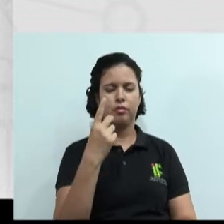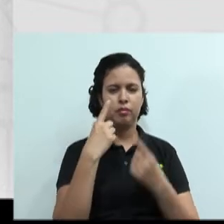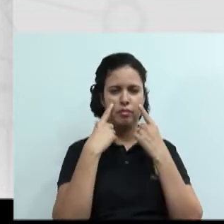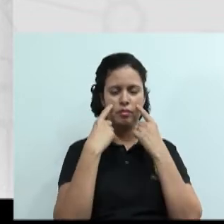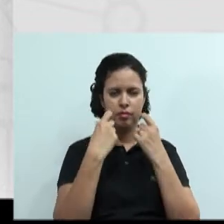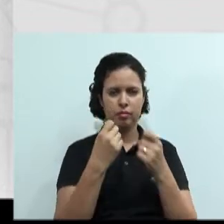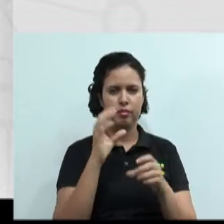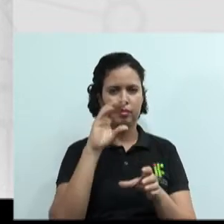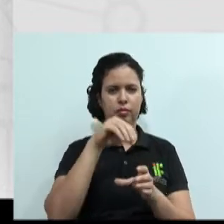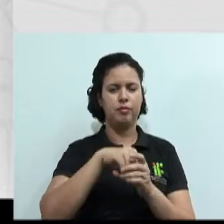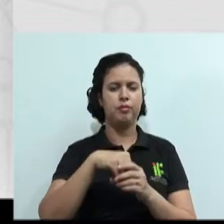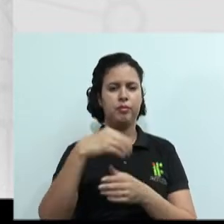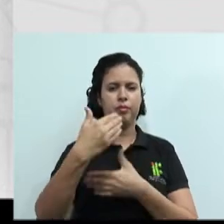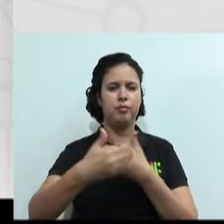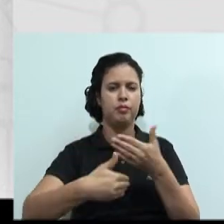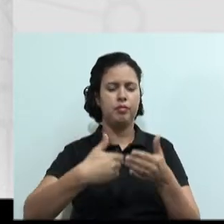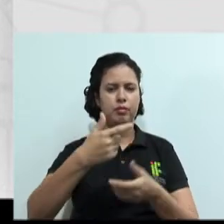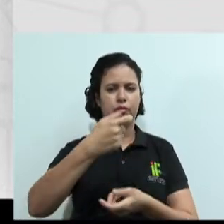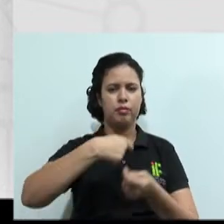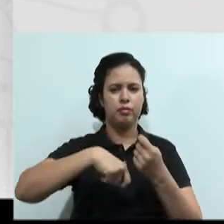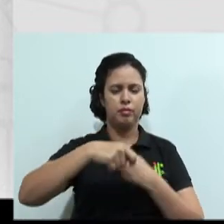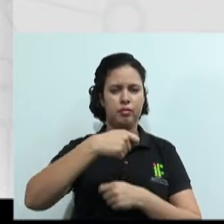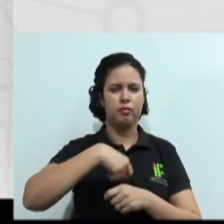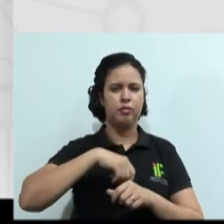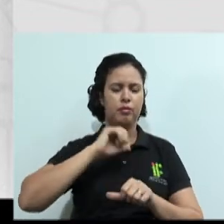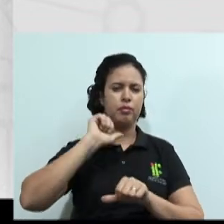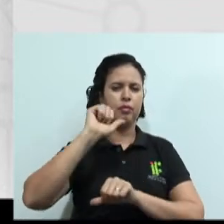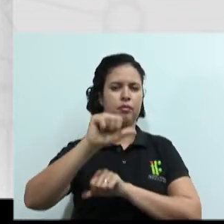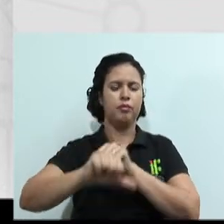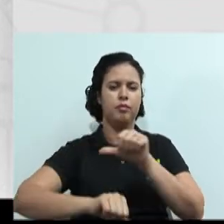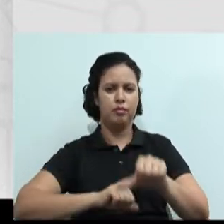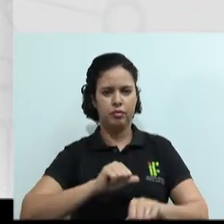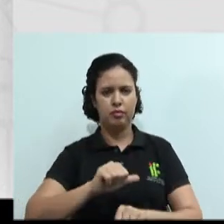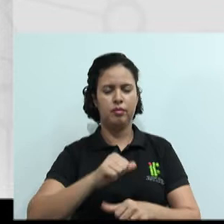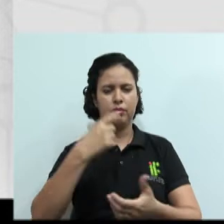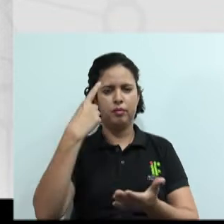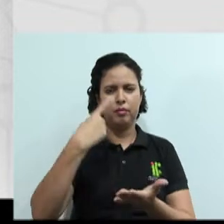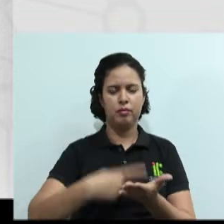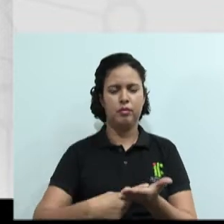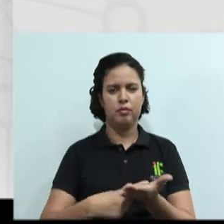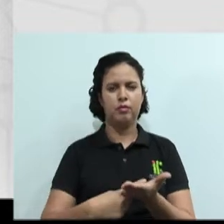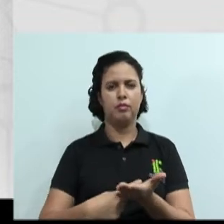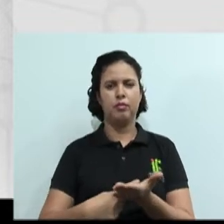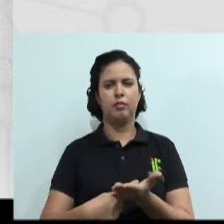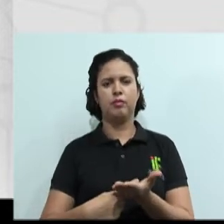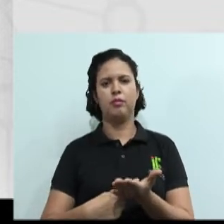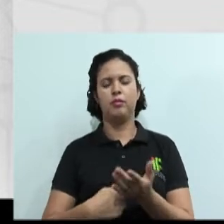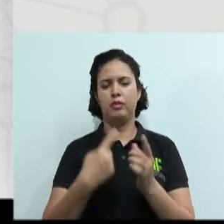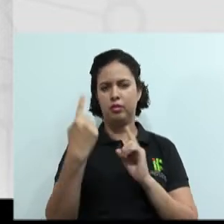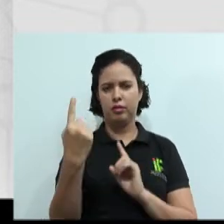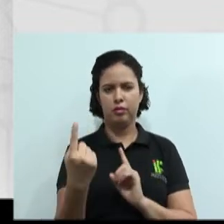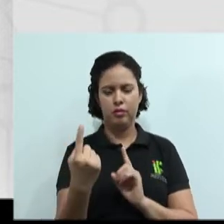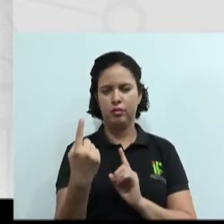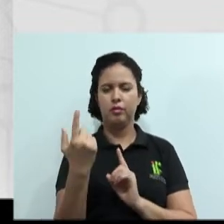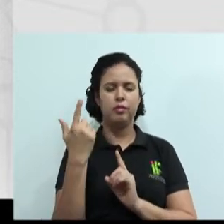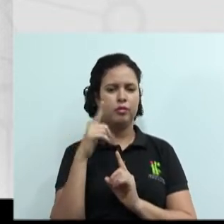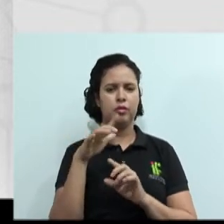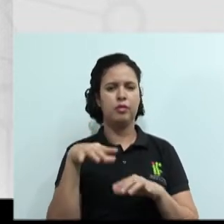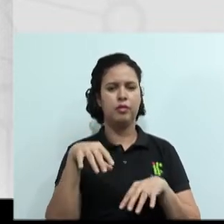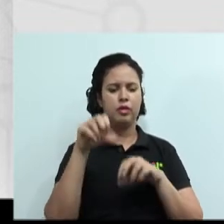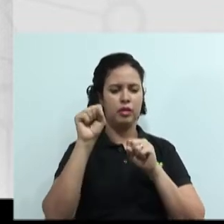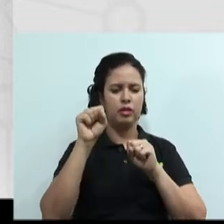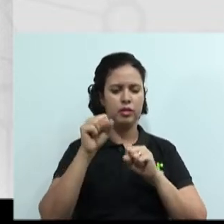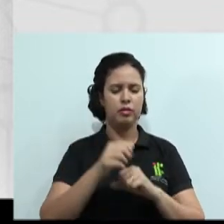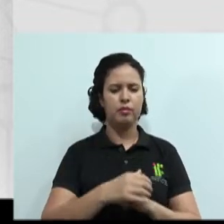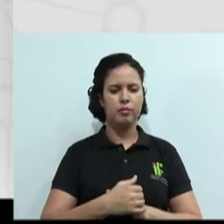processo de negociação, vão transformar esse conflito em uma cooperação. E onde as ambas as partes vão ganhar com